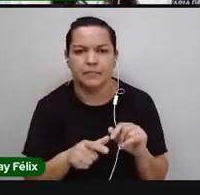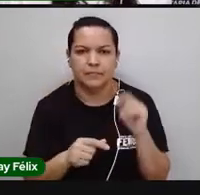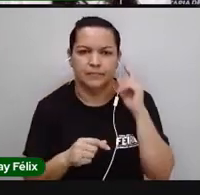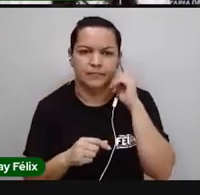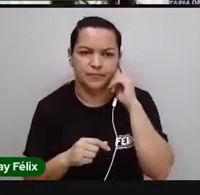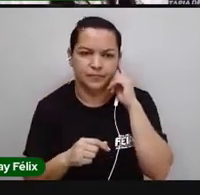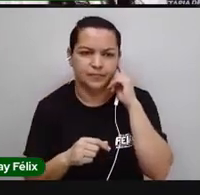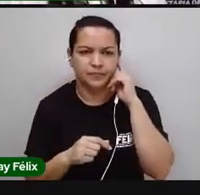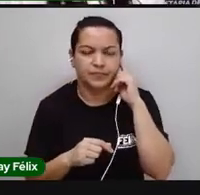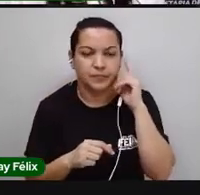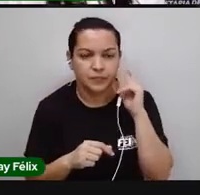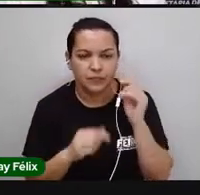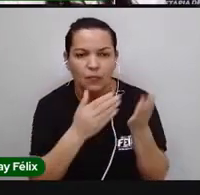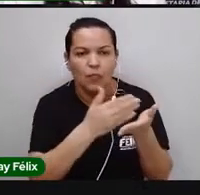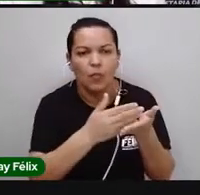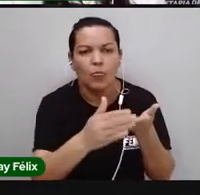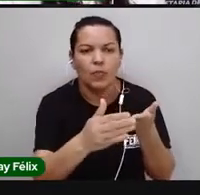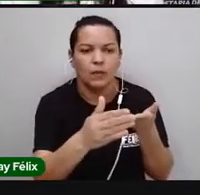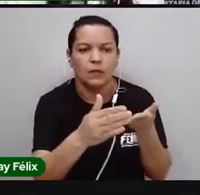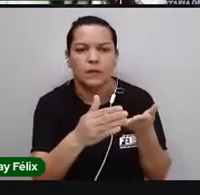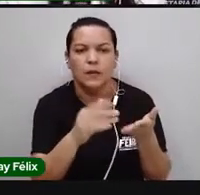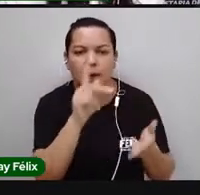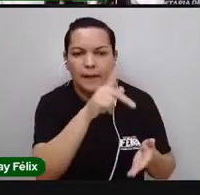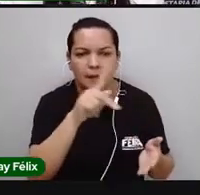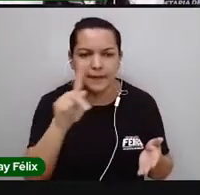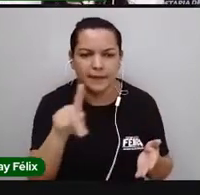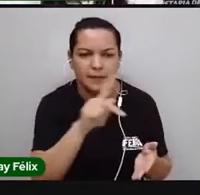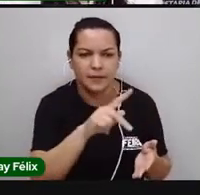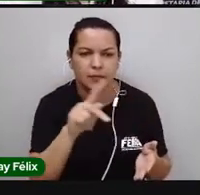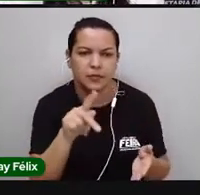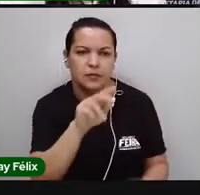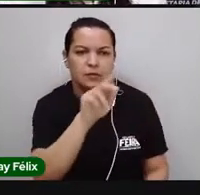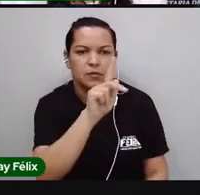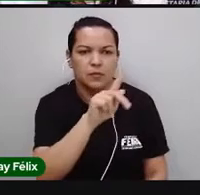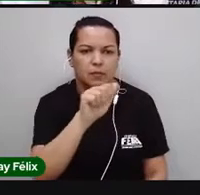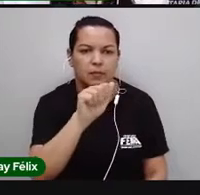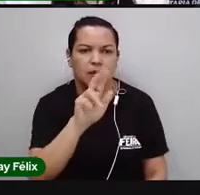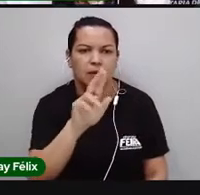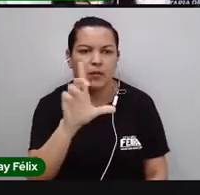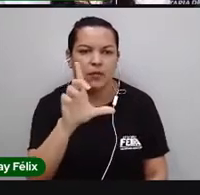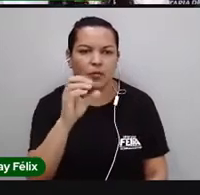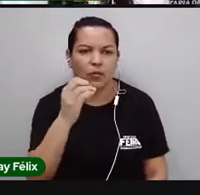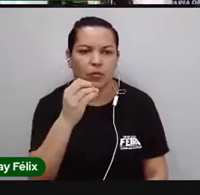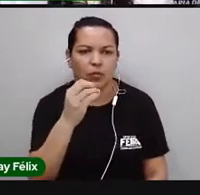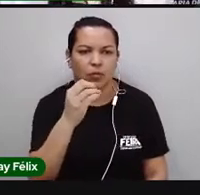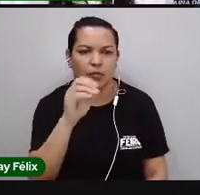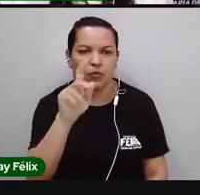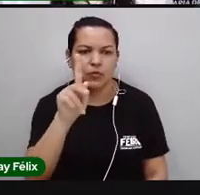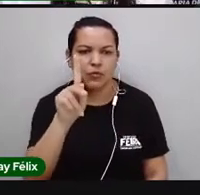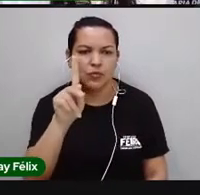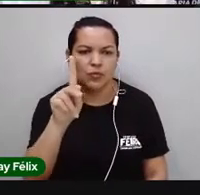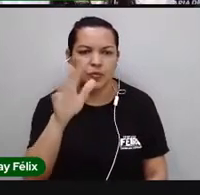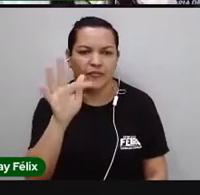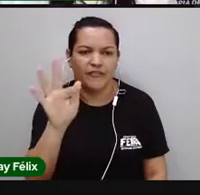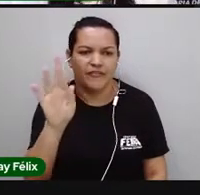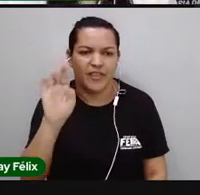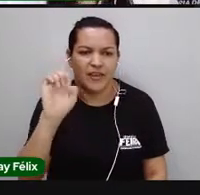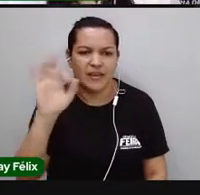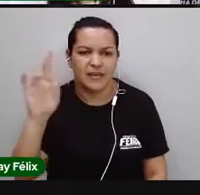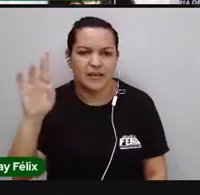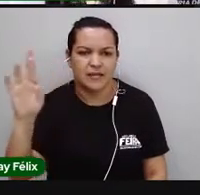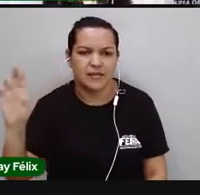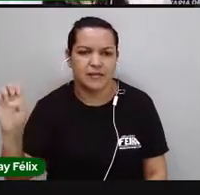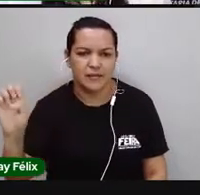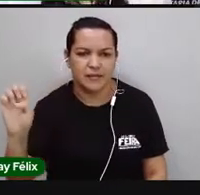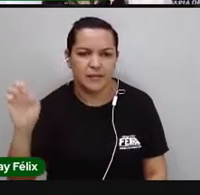Então, para a gente começar a nossa aula, eu trago essa frase, né, de Paulo Freire, que é um professor,